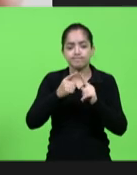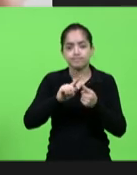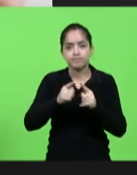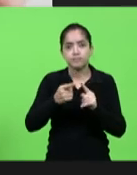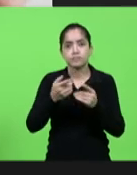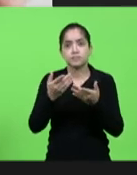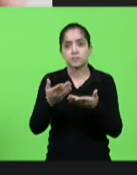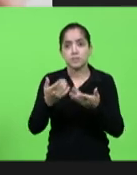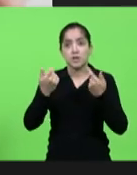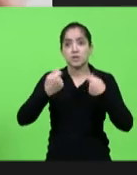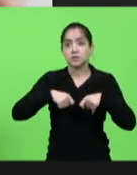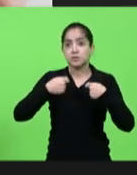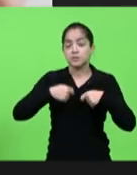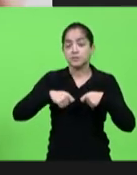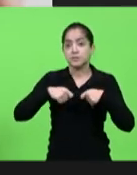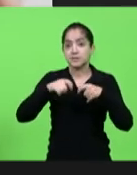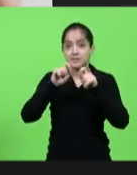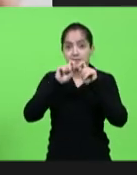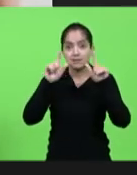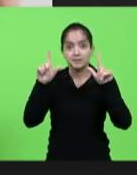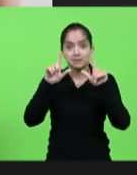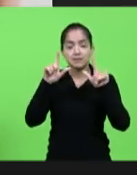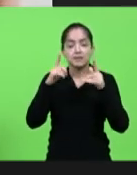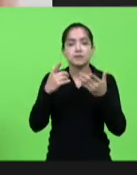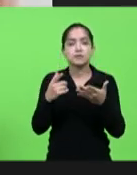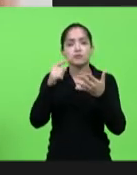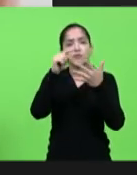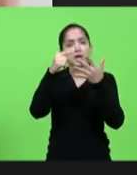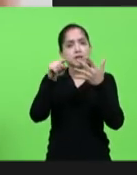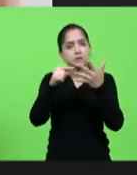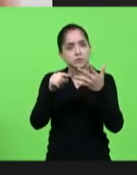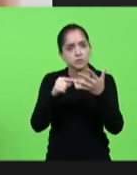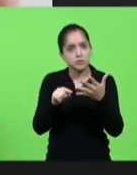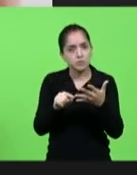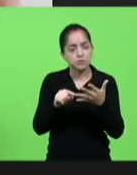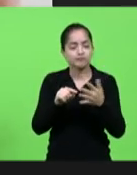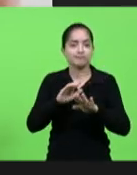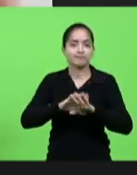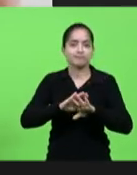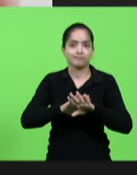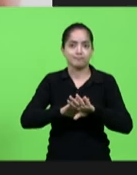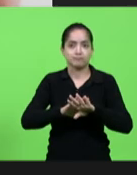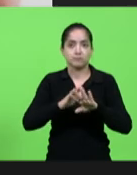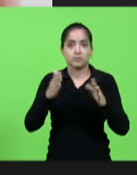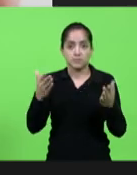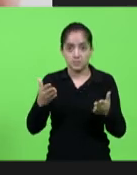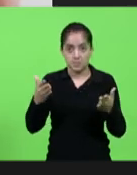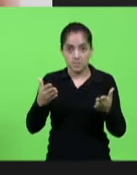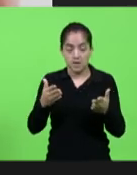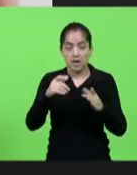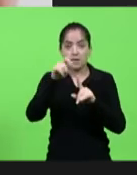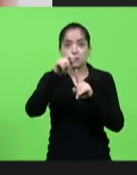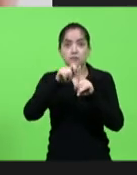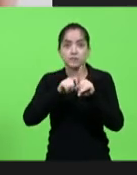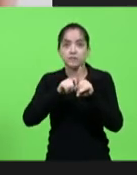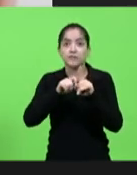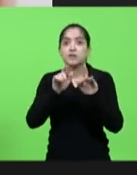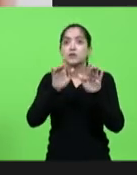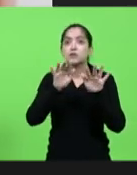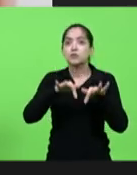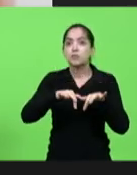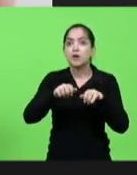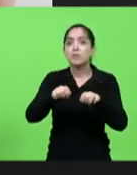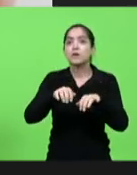precisamos estar atentos a muitos pontos com as nossas ações este até o final deste mês nós teremos uma